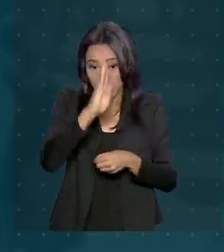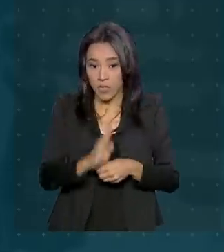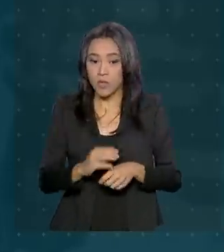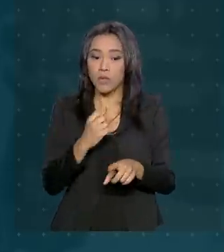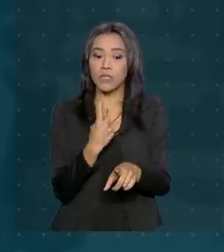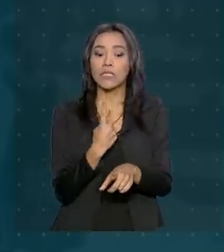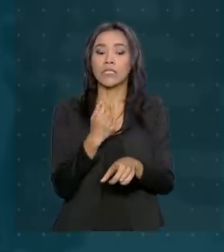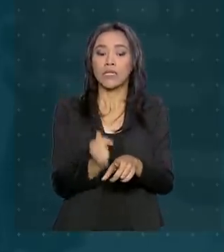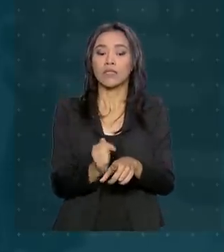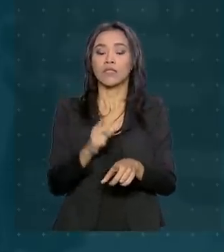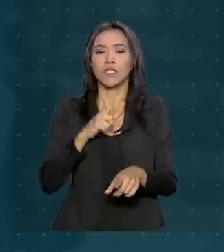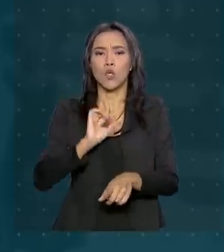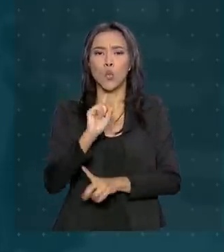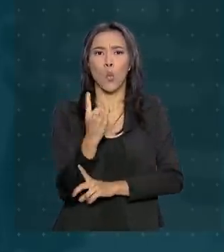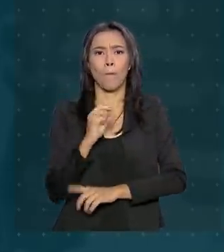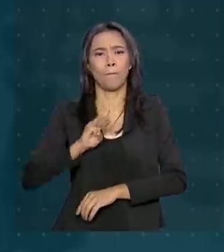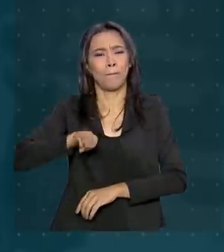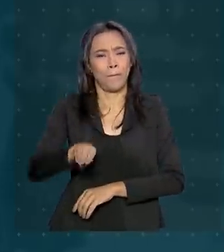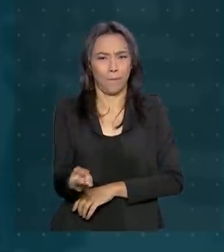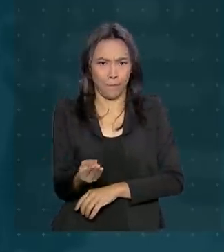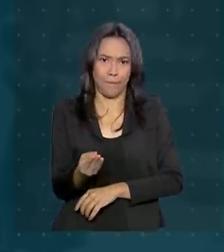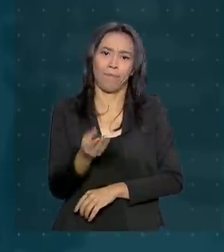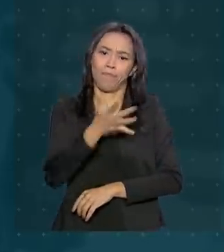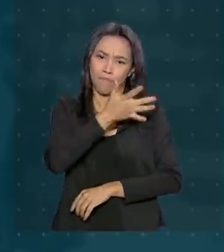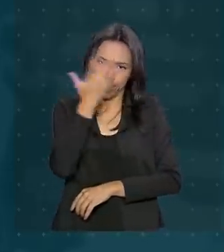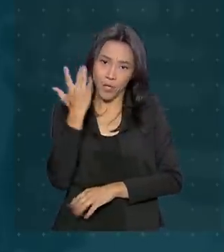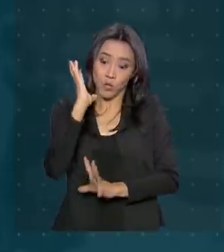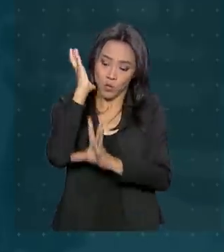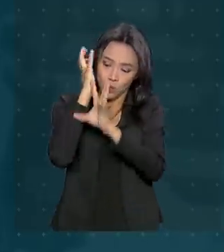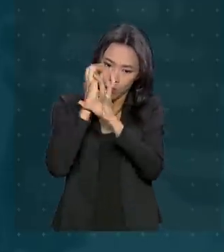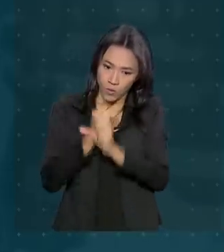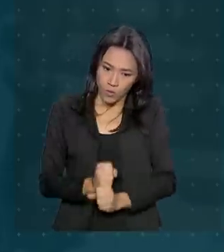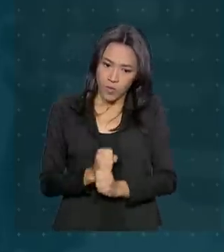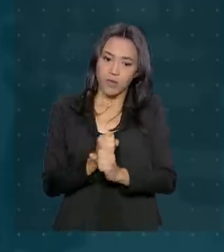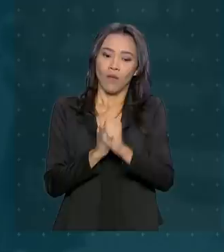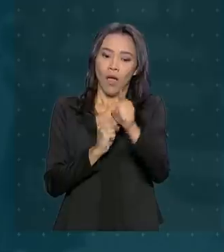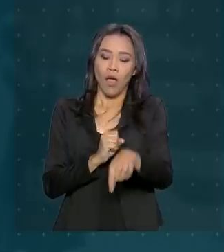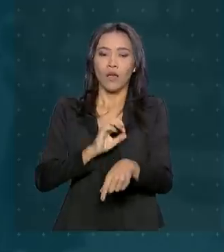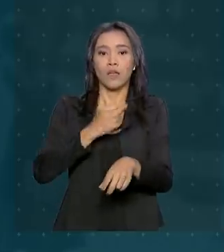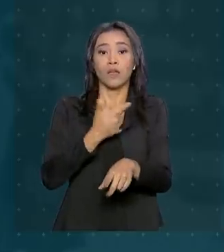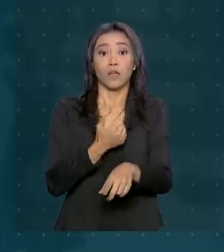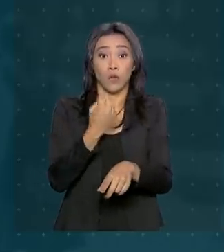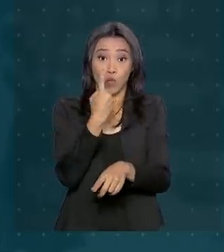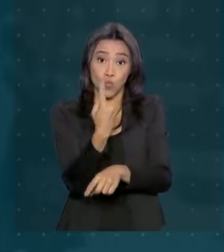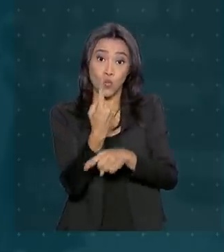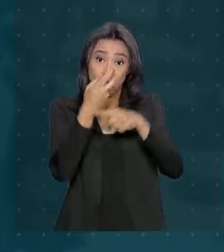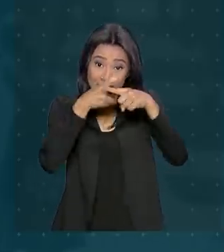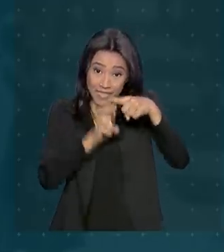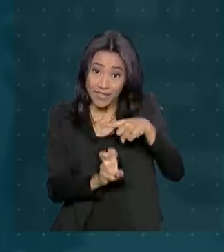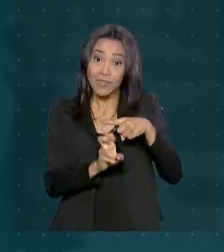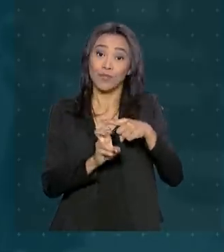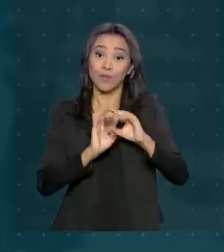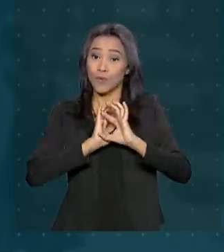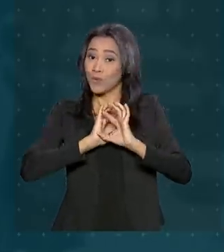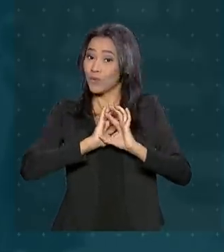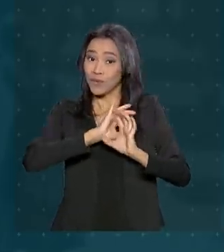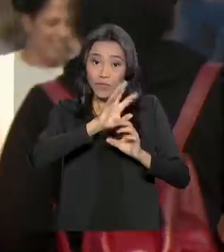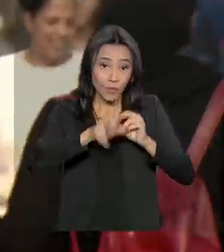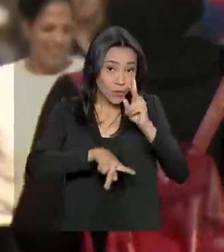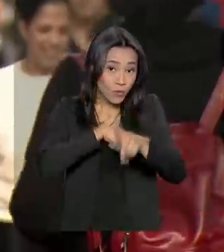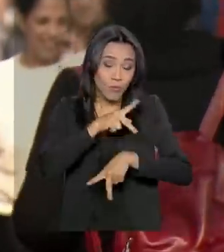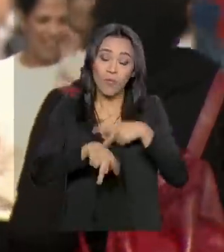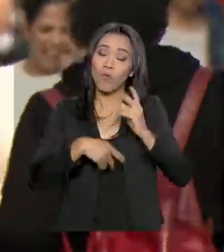têm mais de um milhão de pessoas. E juntos, concentram cerca de um quinto da população total do país.